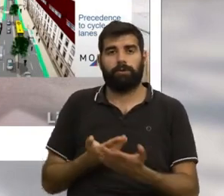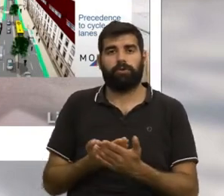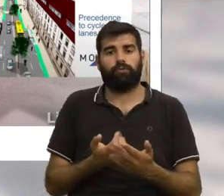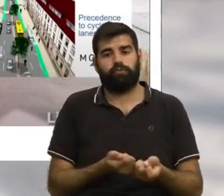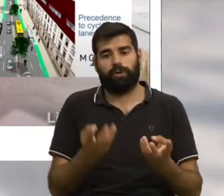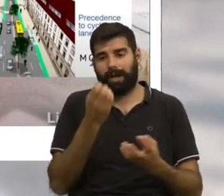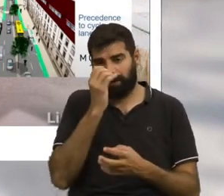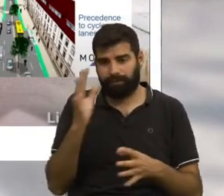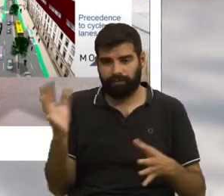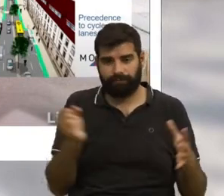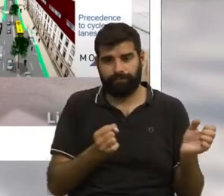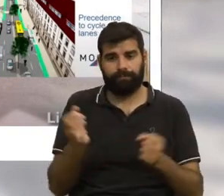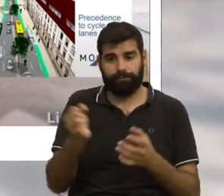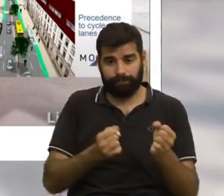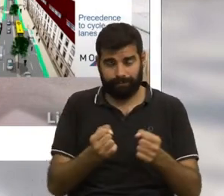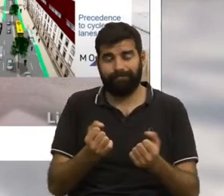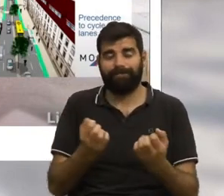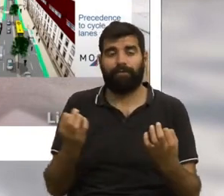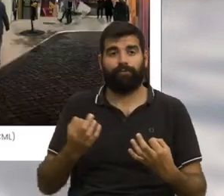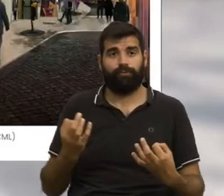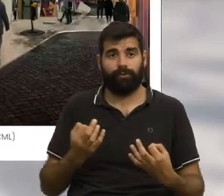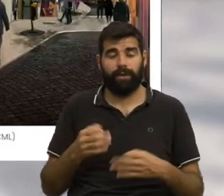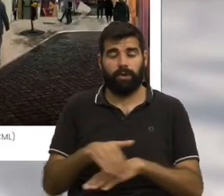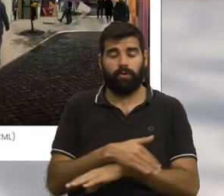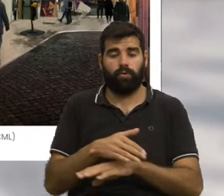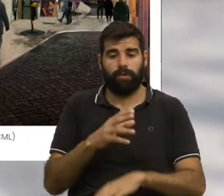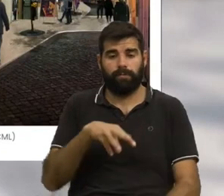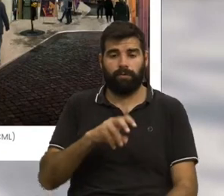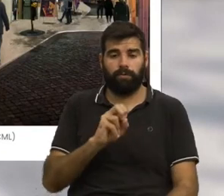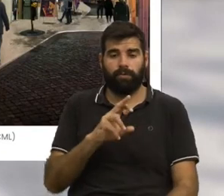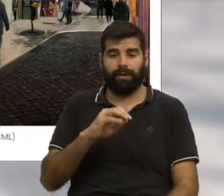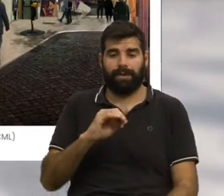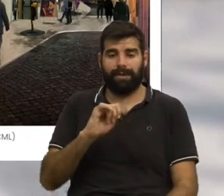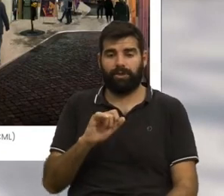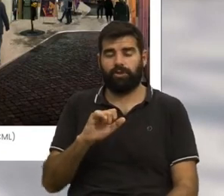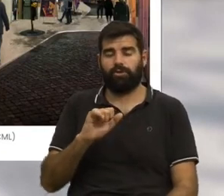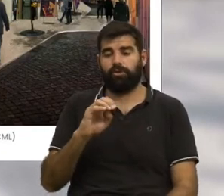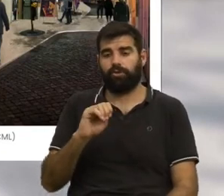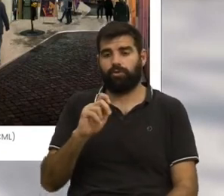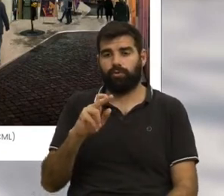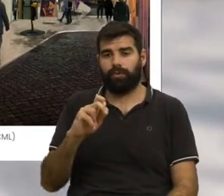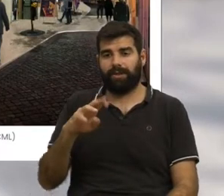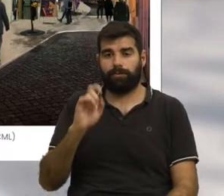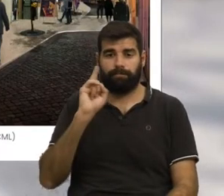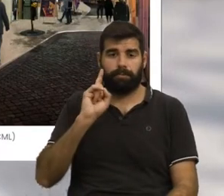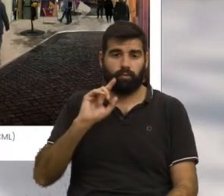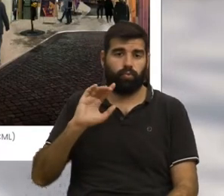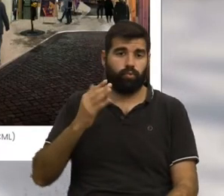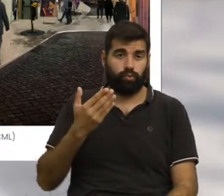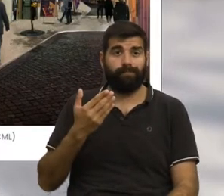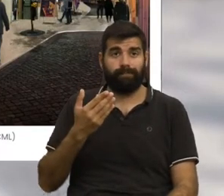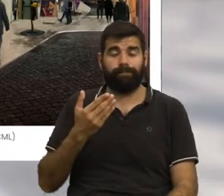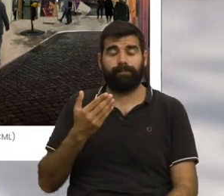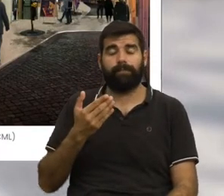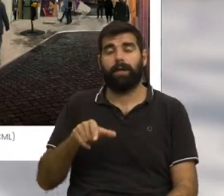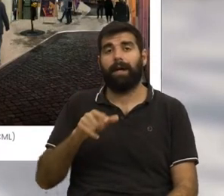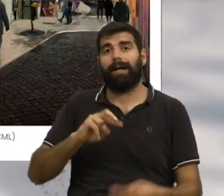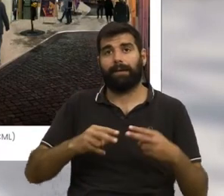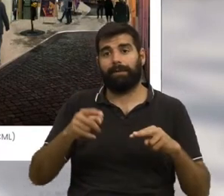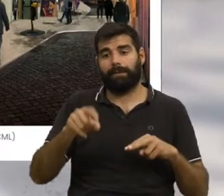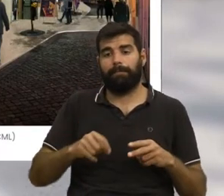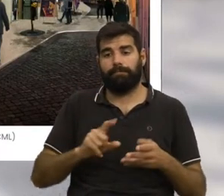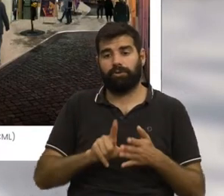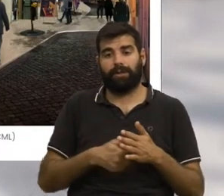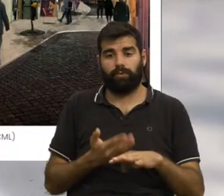inclusão de árvores no perfil da Rua Moraes Soares, uma das mais prioritárias, segundo a nossa análise. A Câmara tinha